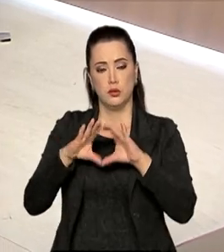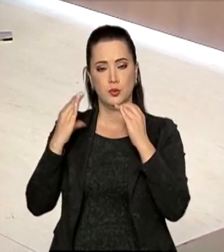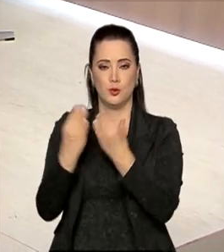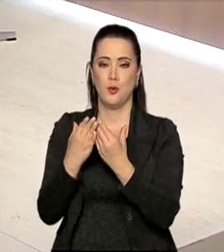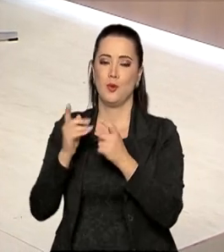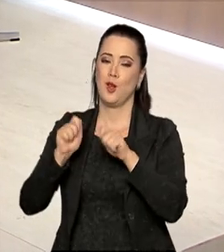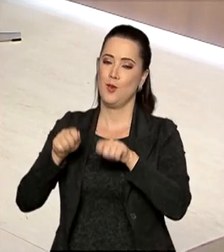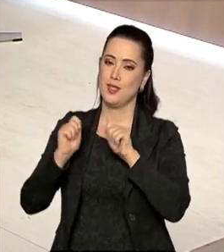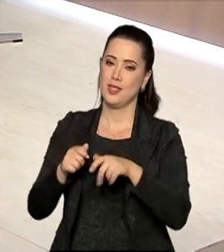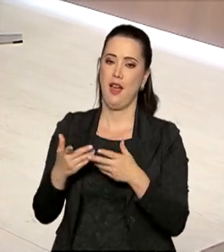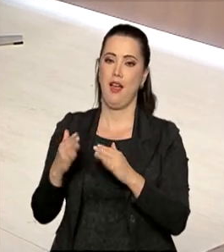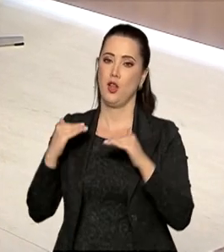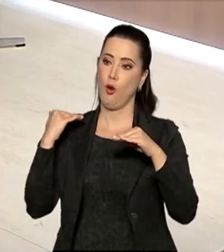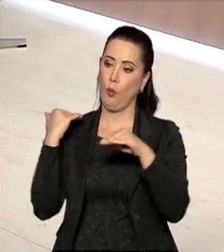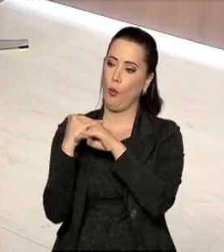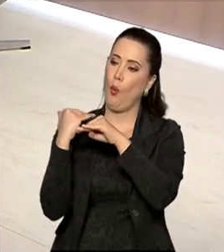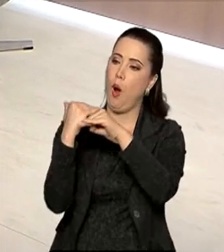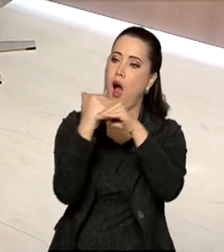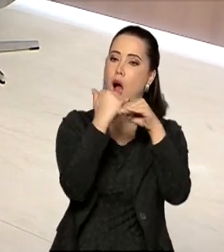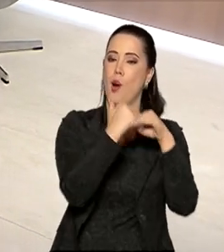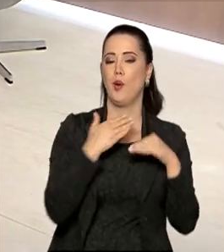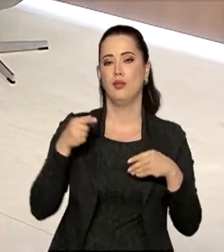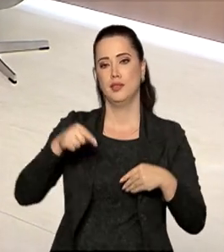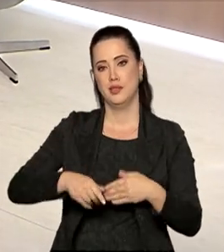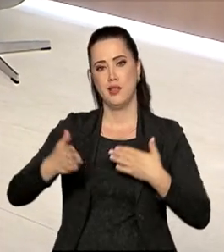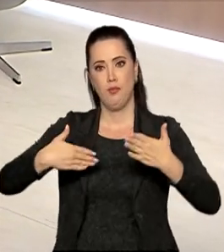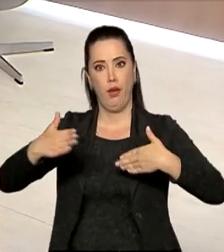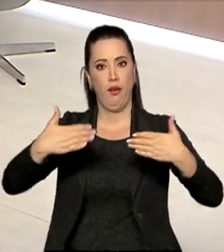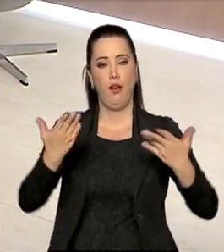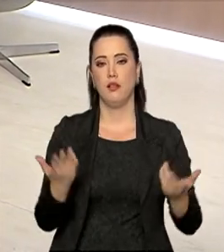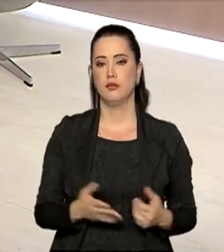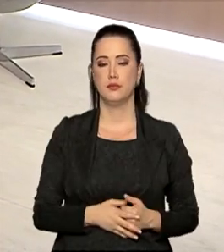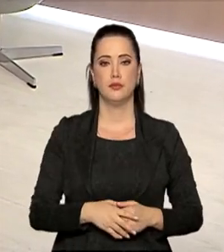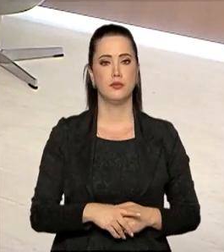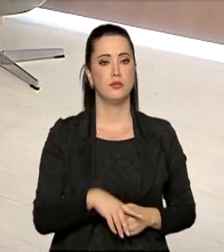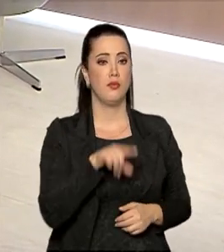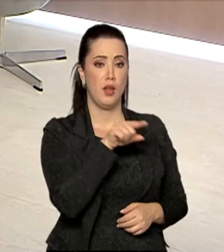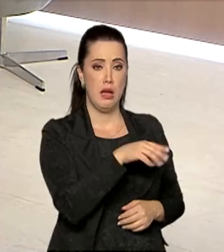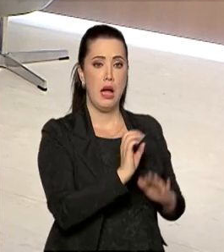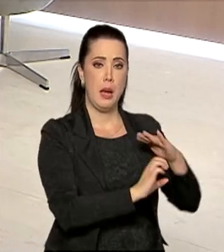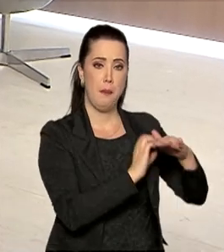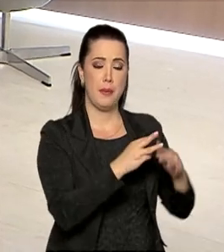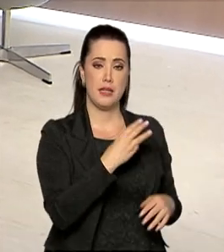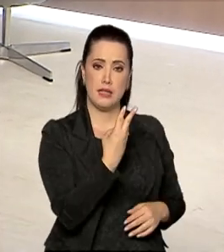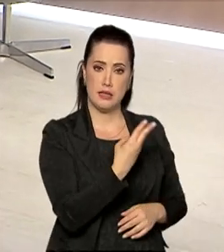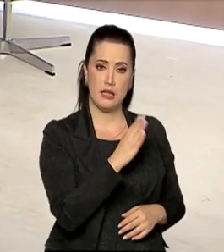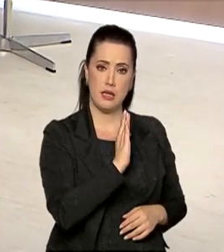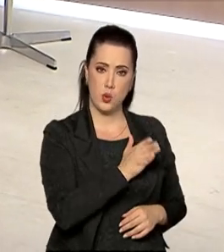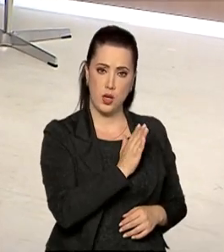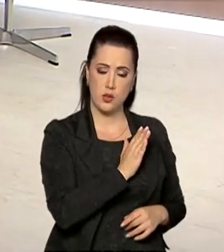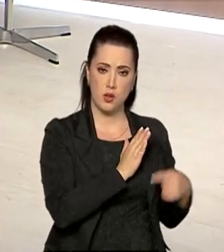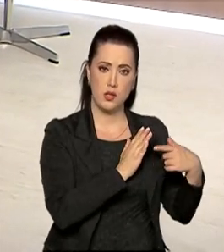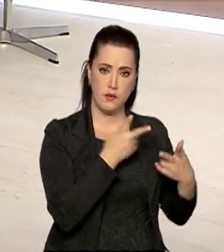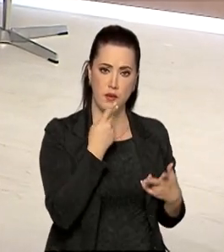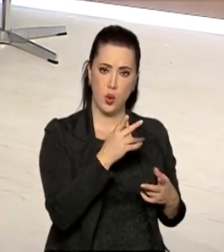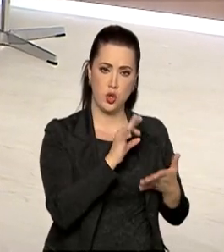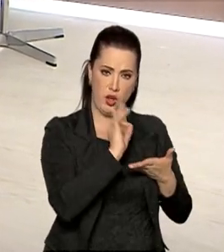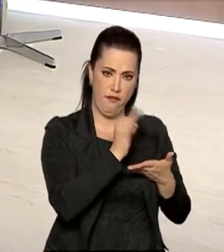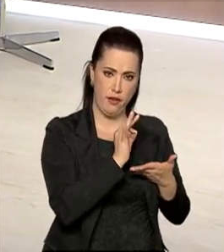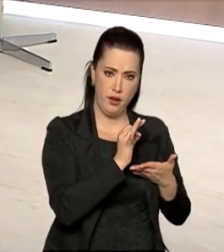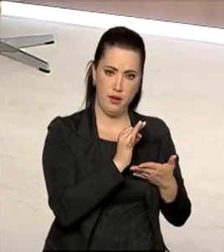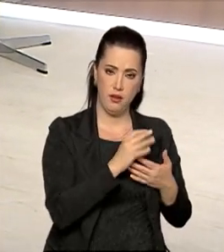igualdade de condições nesse mercado competitivo. Há três corações, como o senhor citou, exatamente. É uma parceira.